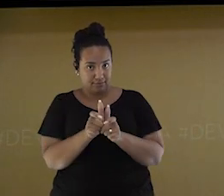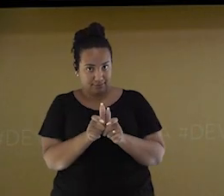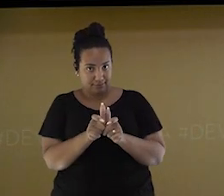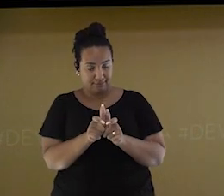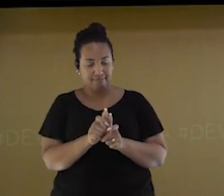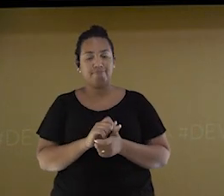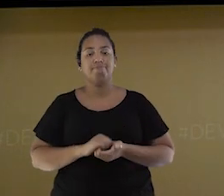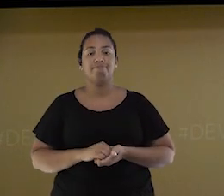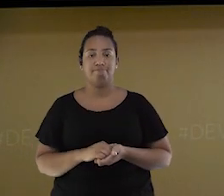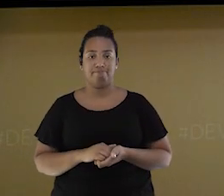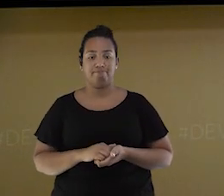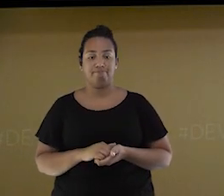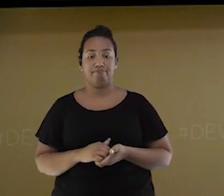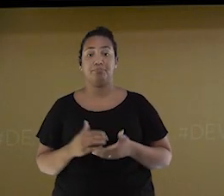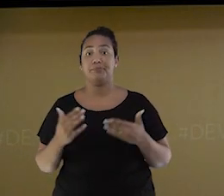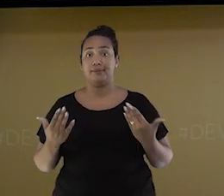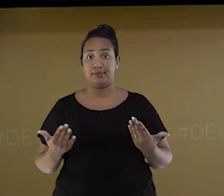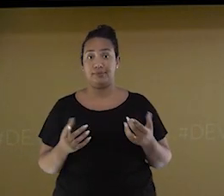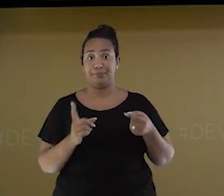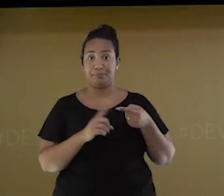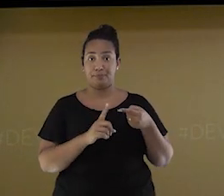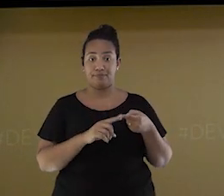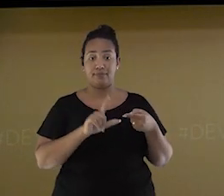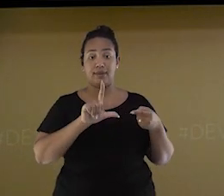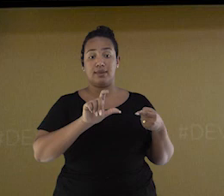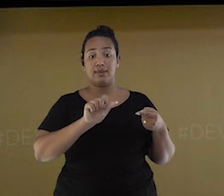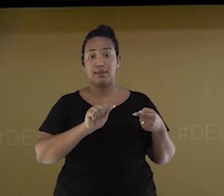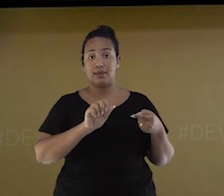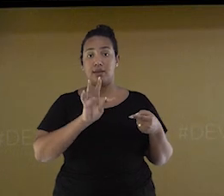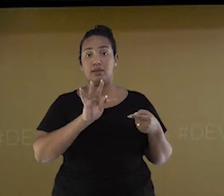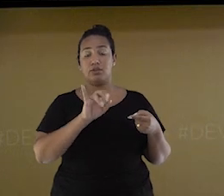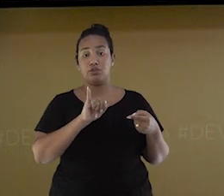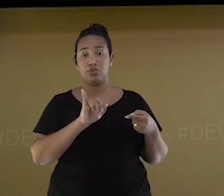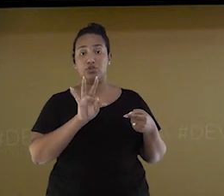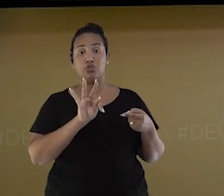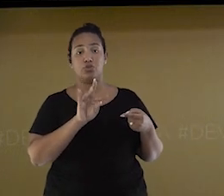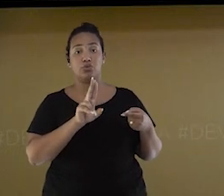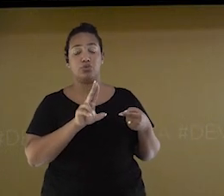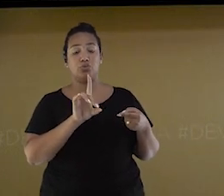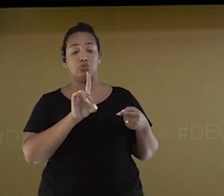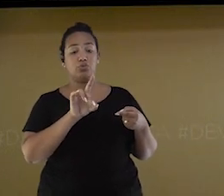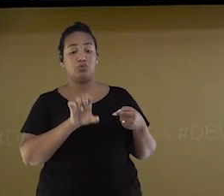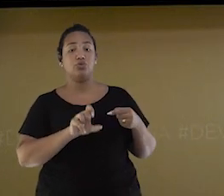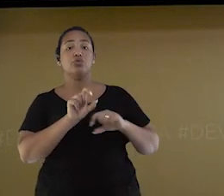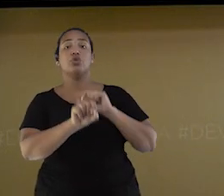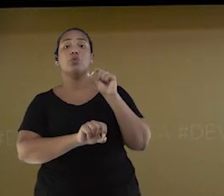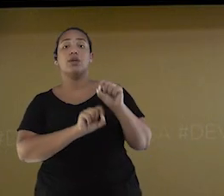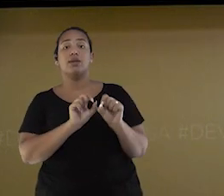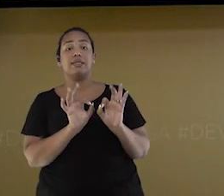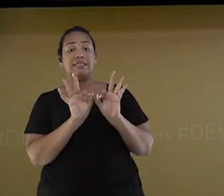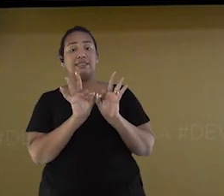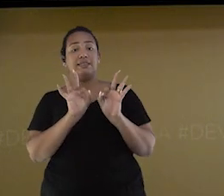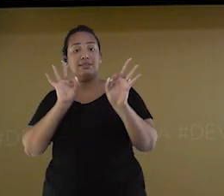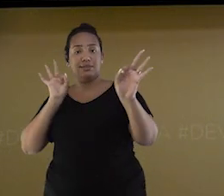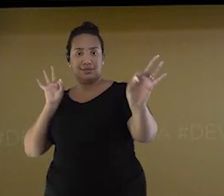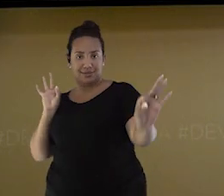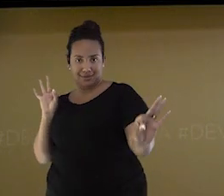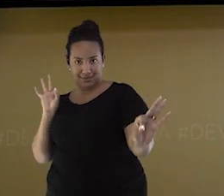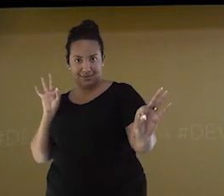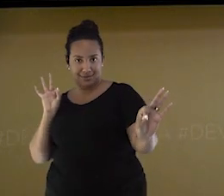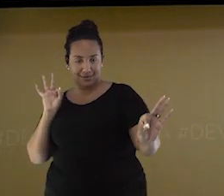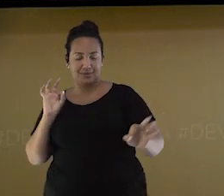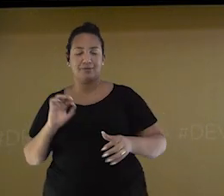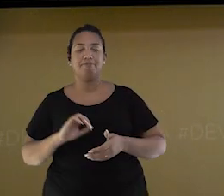Assim, as latitudes são as distâncias em graus de qualquer ponto da Terra, a partir